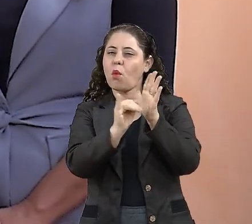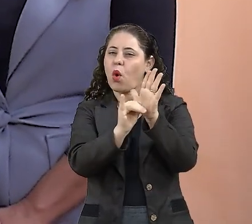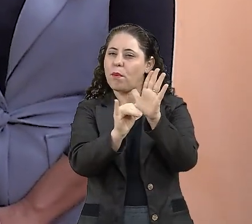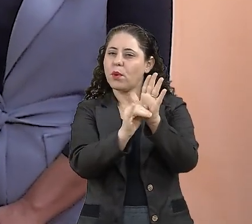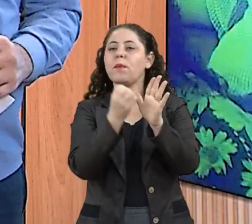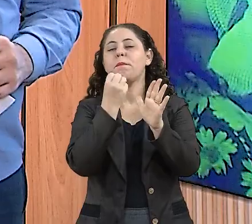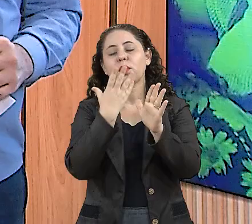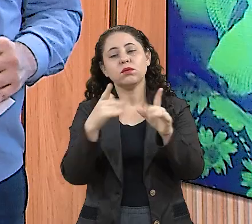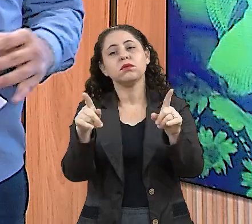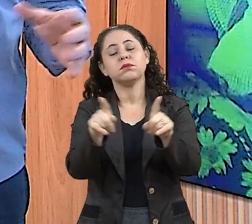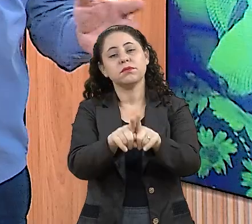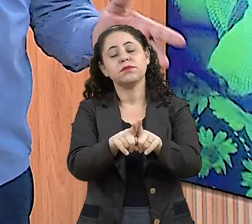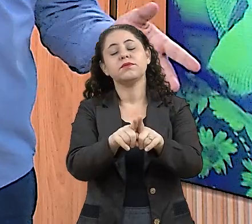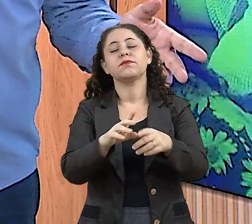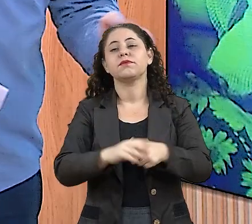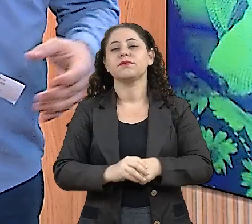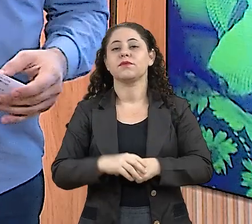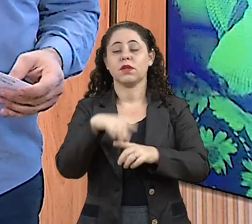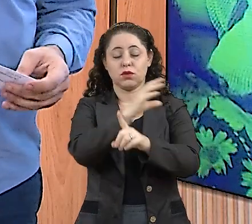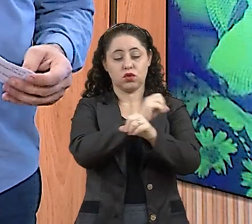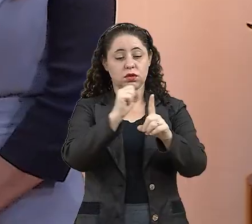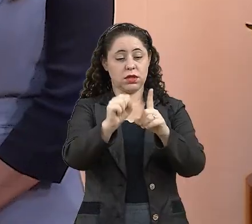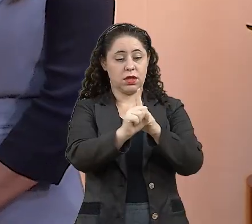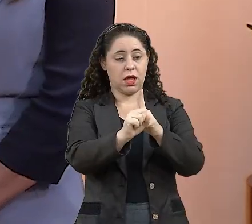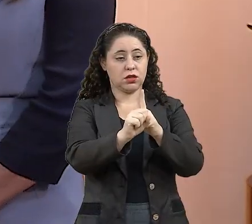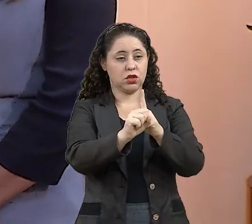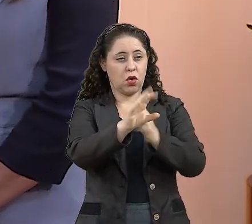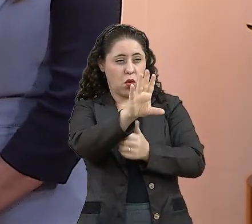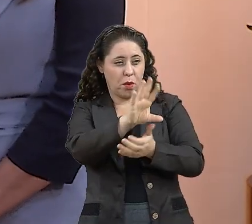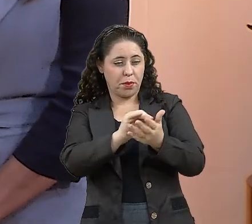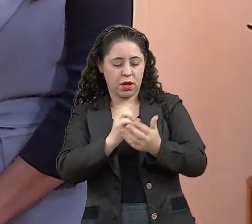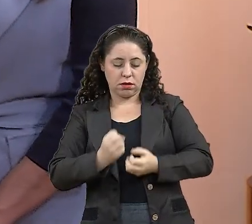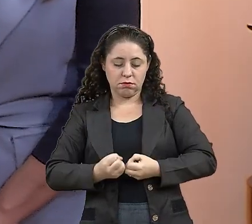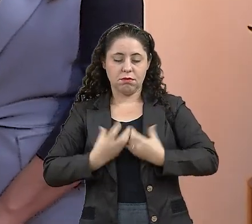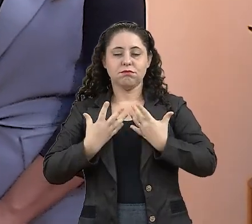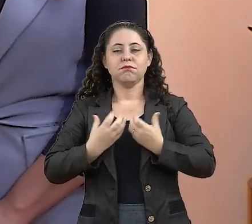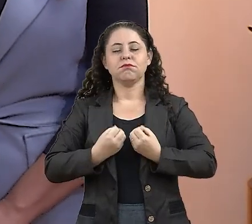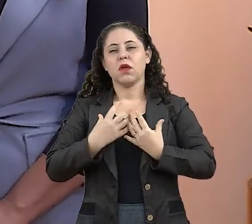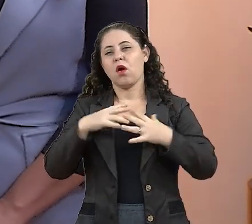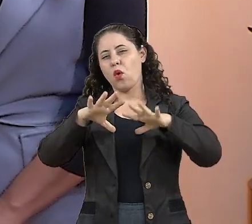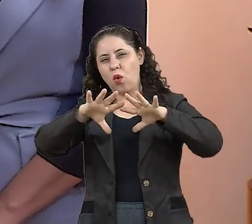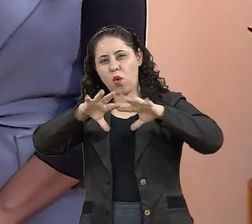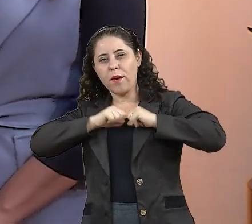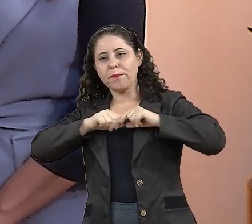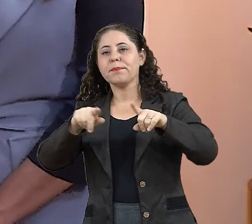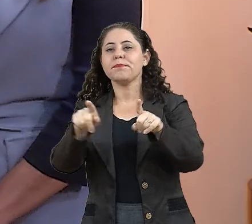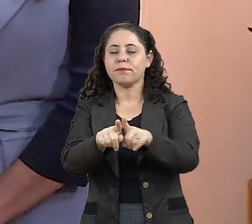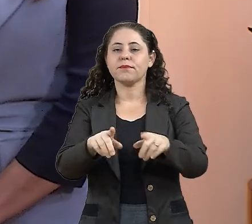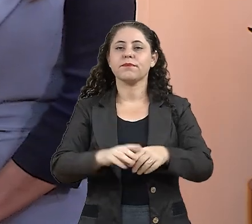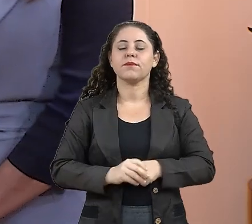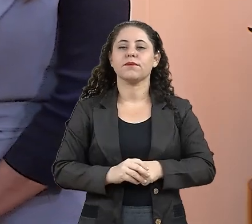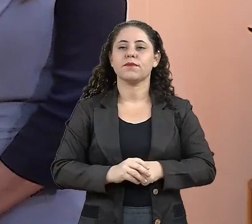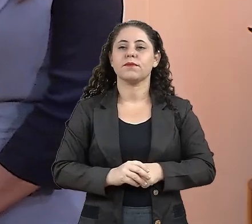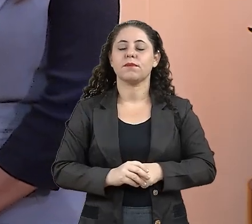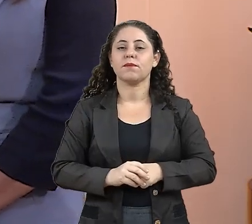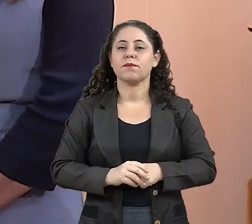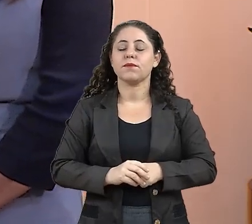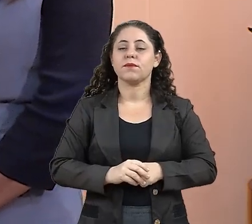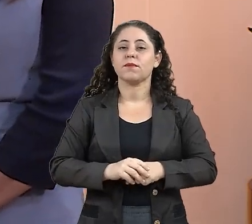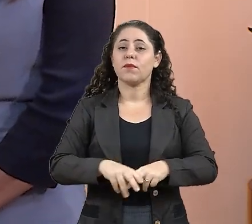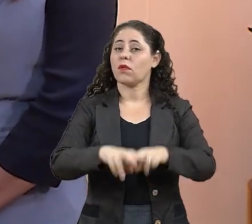precisa de bons exemplos. E a sociedade acaba se inspirando nesse exemplo. se inspirar. Então, esse aval é muito